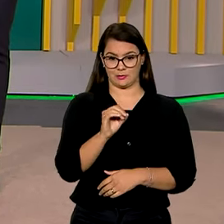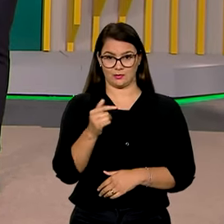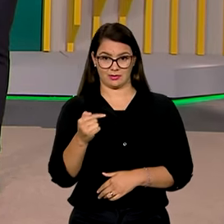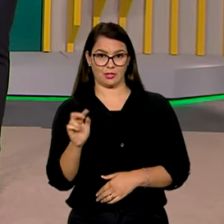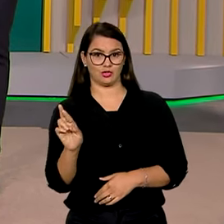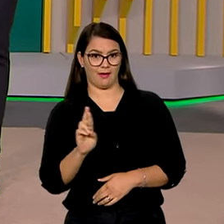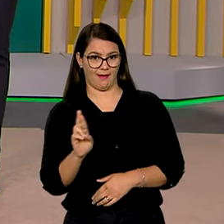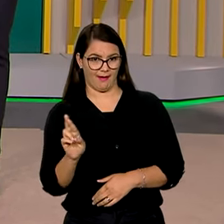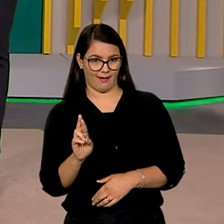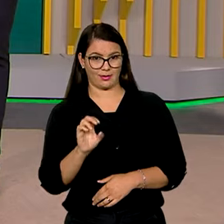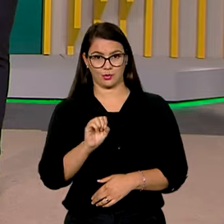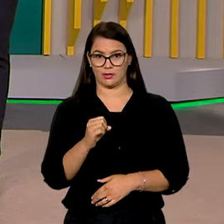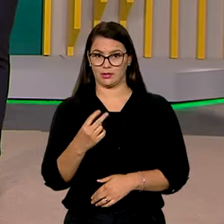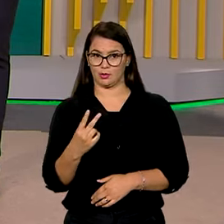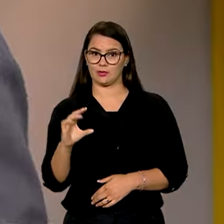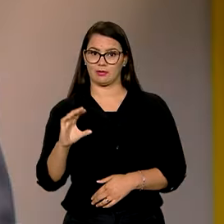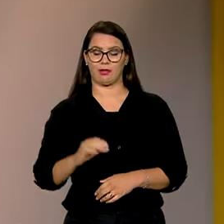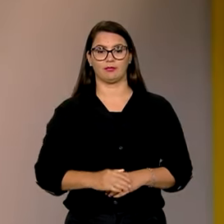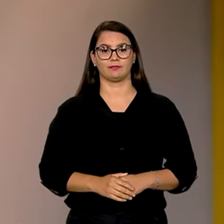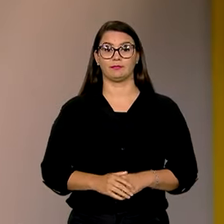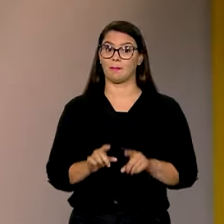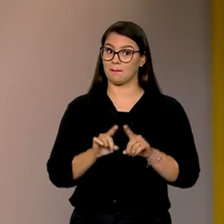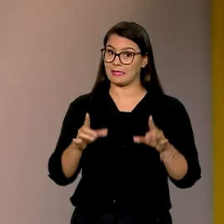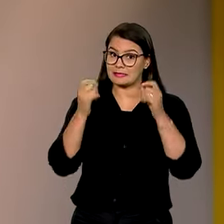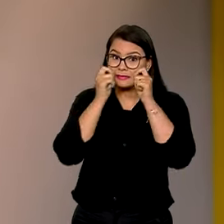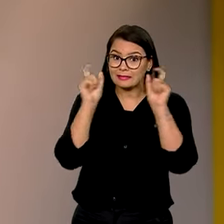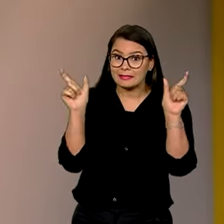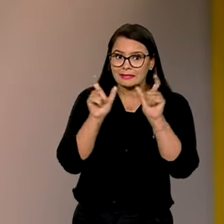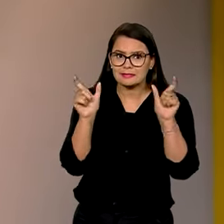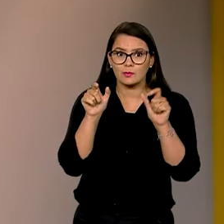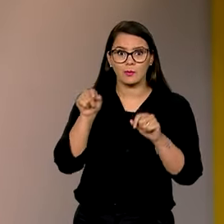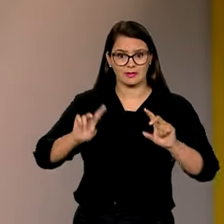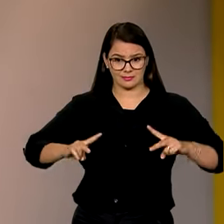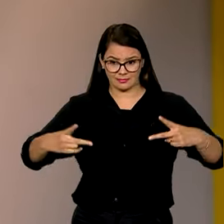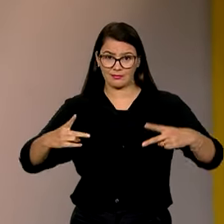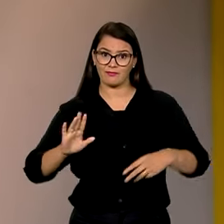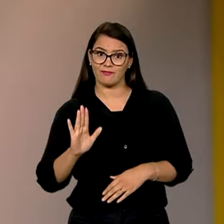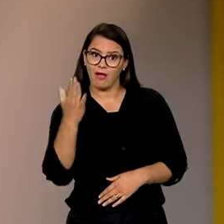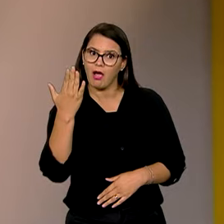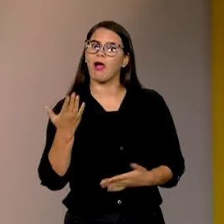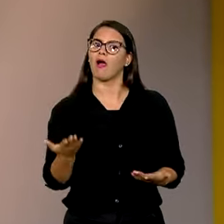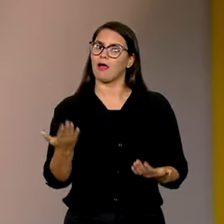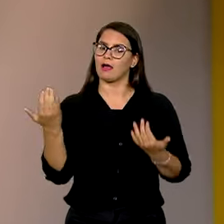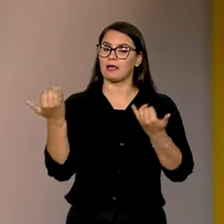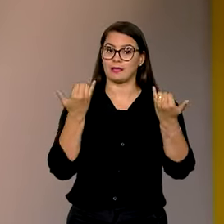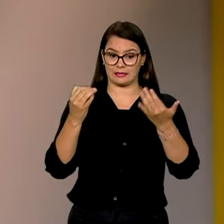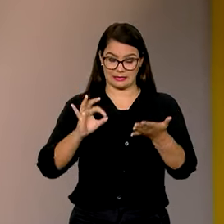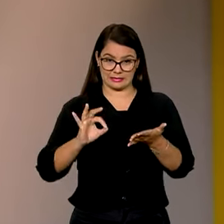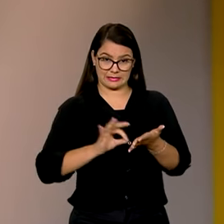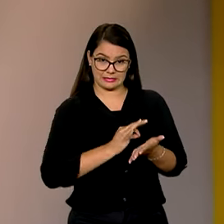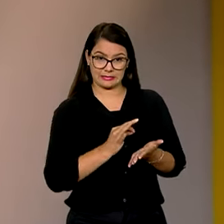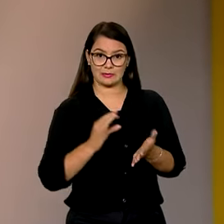,82. Mas olha, atenção, esse link é falso. As inscrições para o Concurso